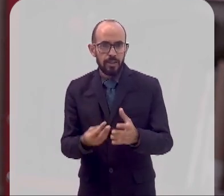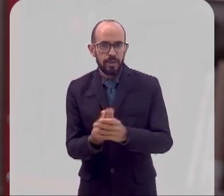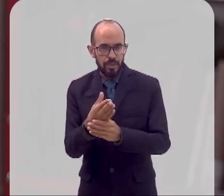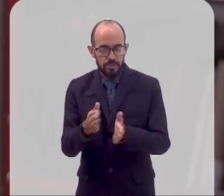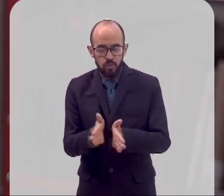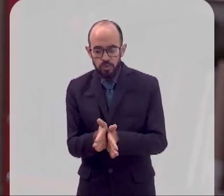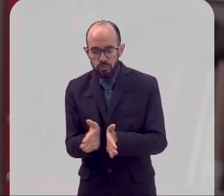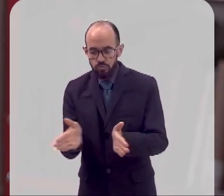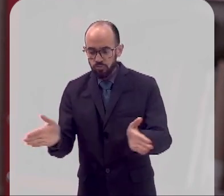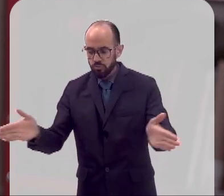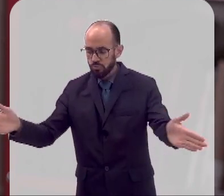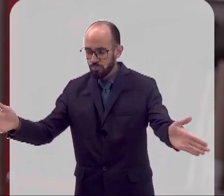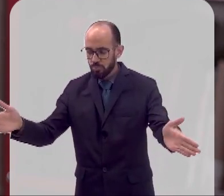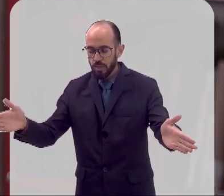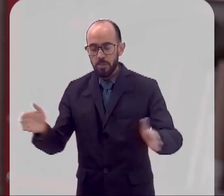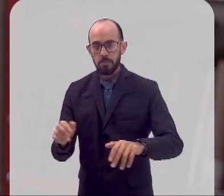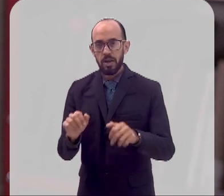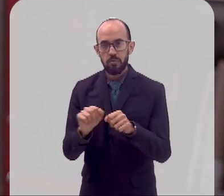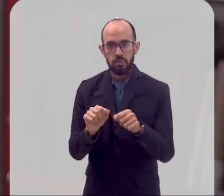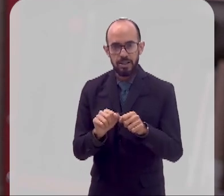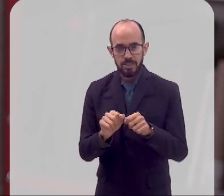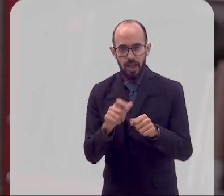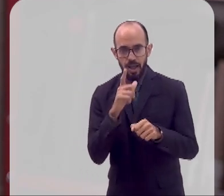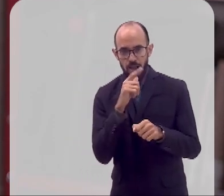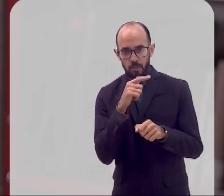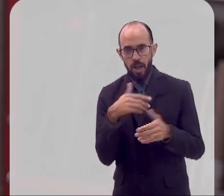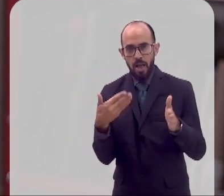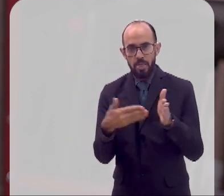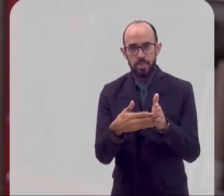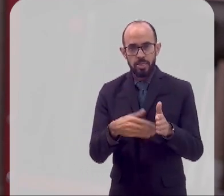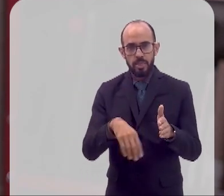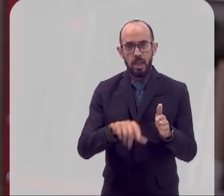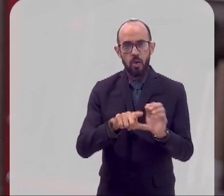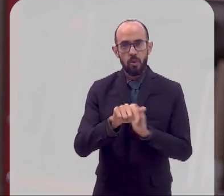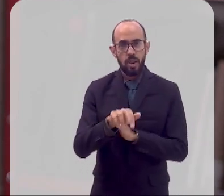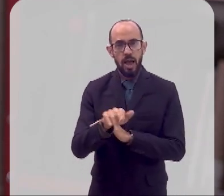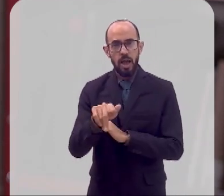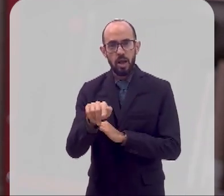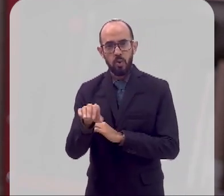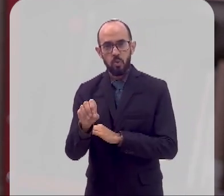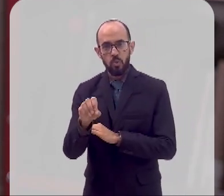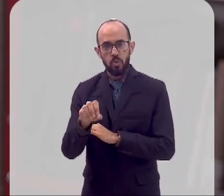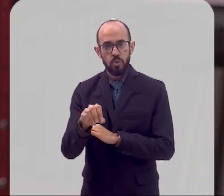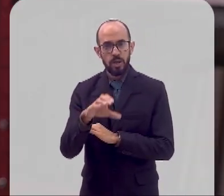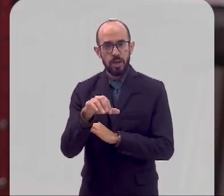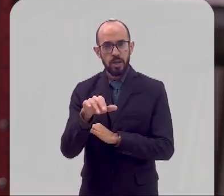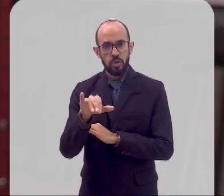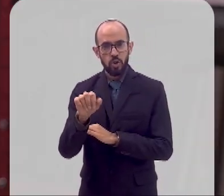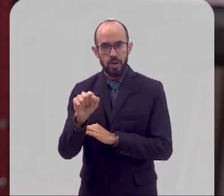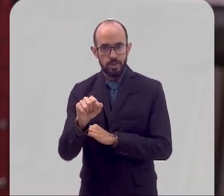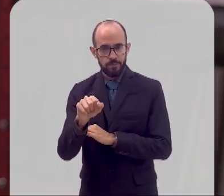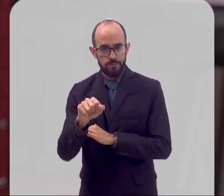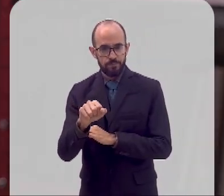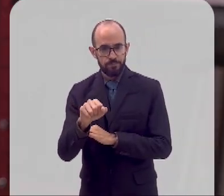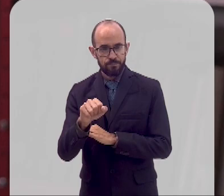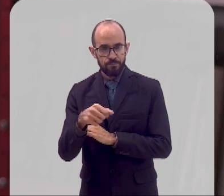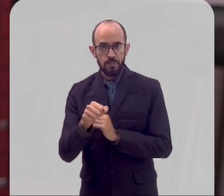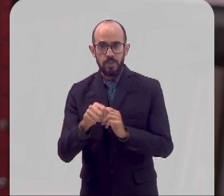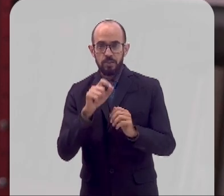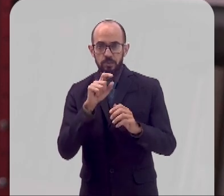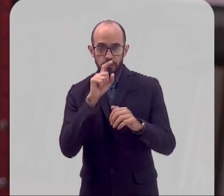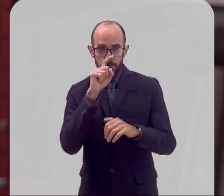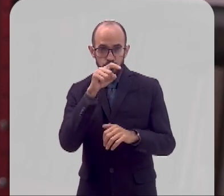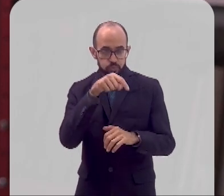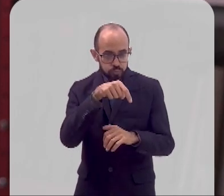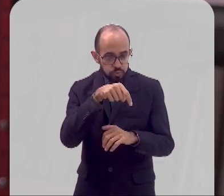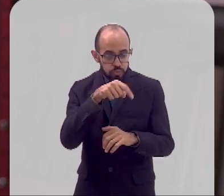braço que direcionou a água até o Largo da Carioca, até o chafariz que existia ali. É, chafariz é uma coisa que eu